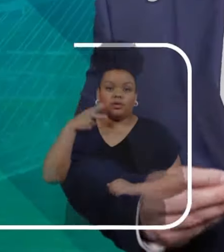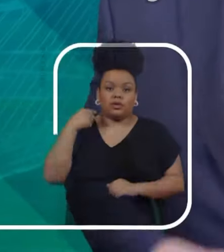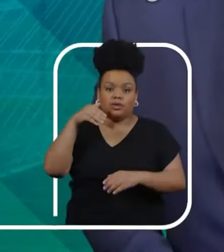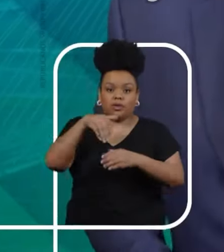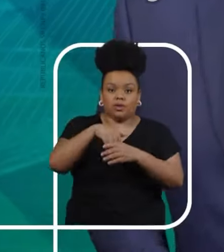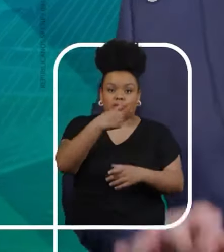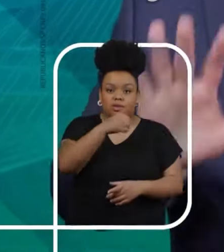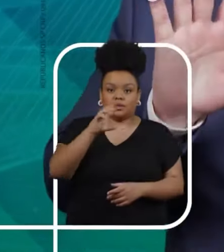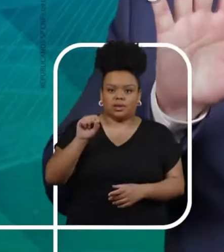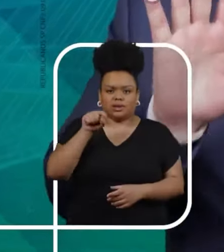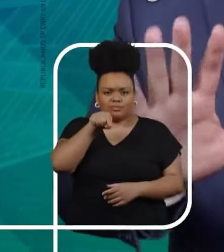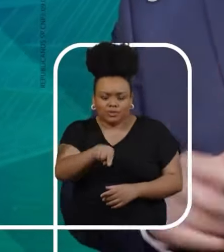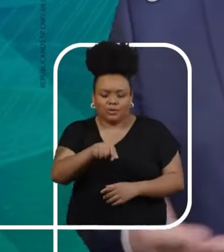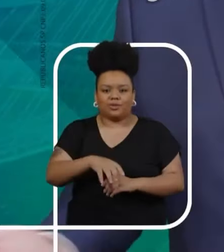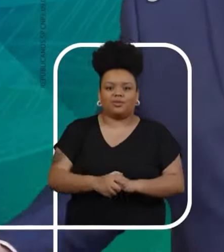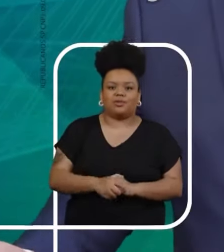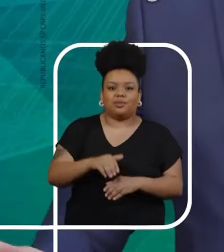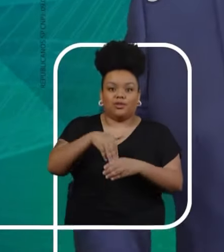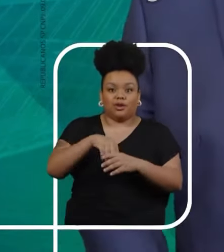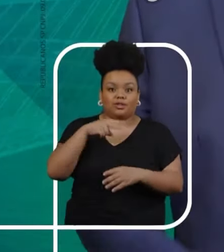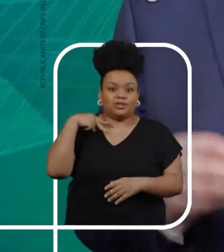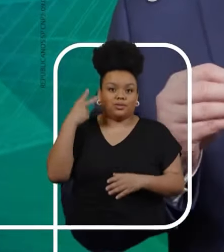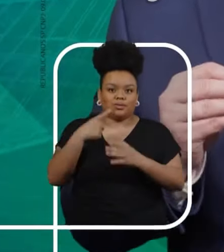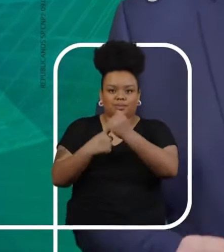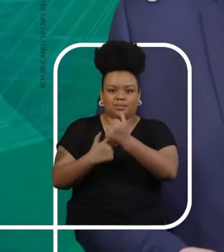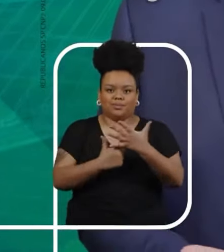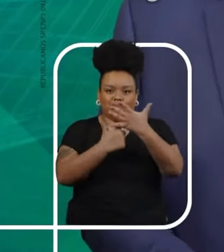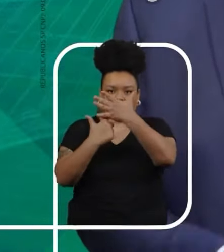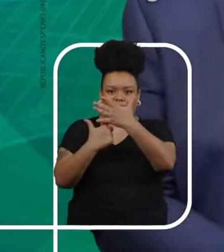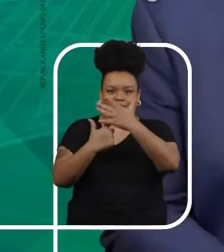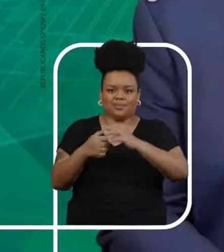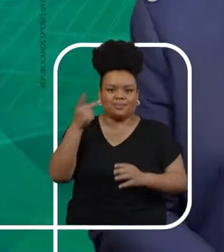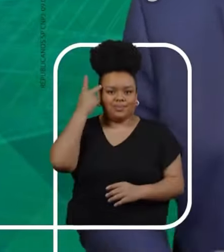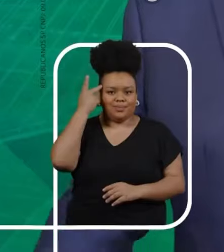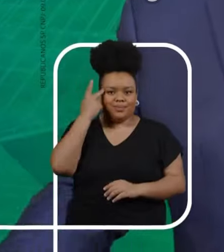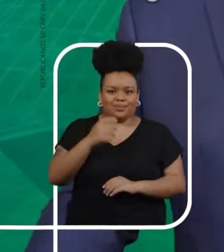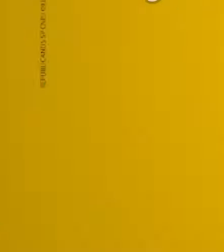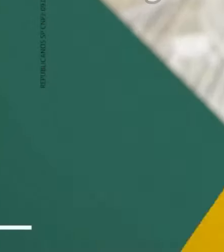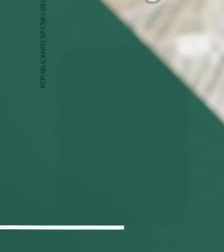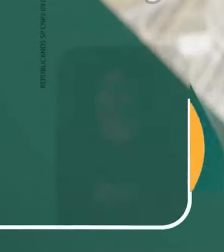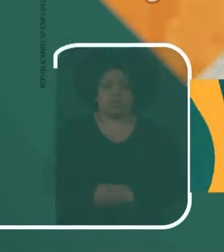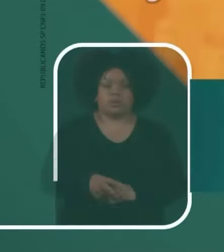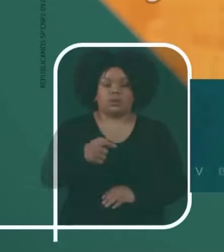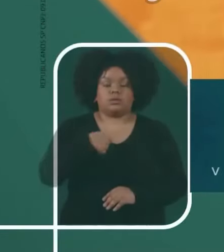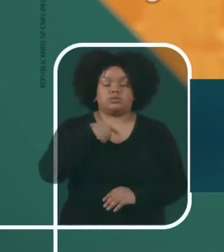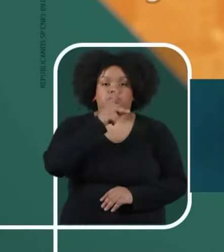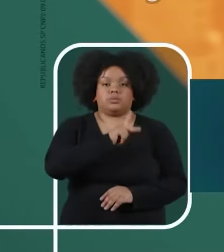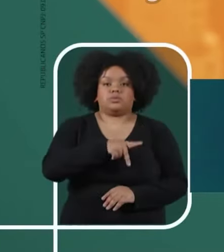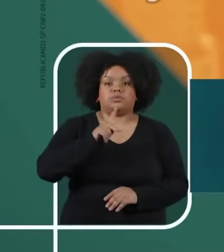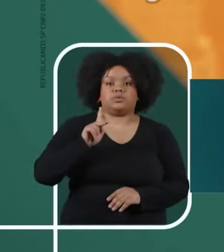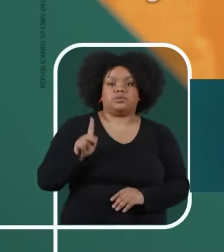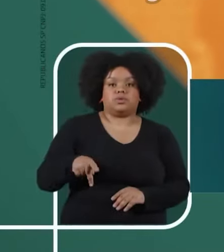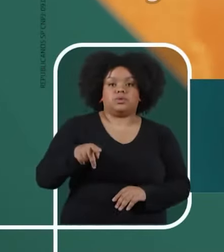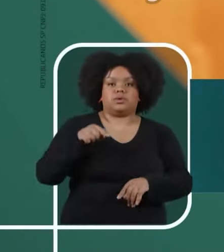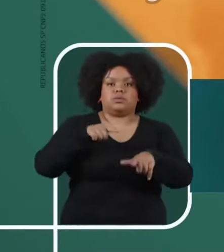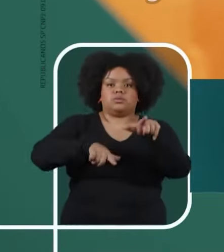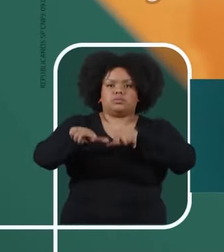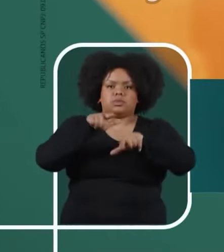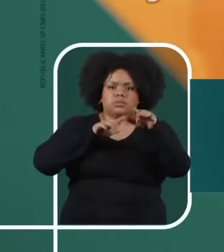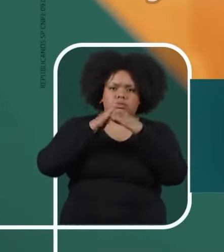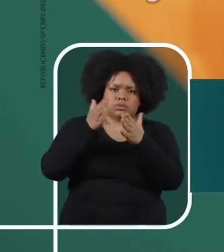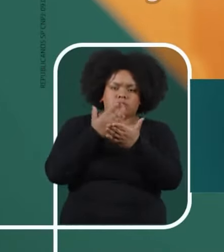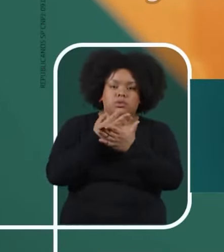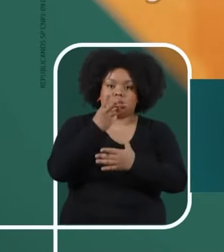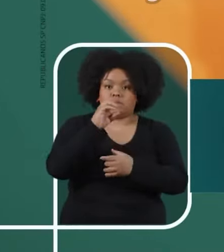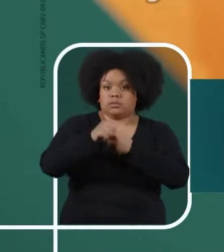Para a vereadora, vote 10 e confirma. Vote nos vereadores do Republicano de São Paulo. Sou a professora Lene Daniel, funcionária